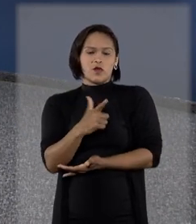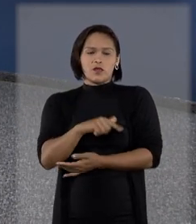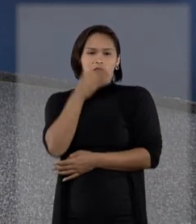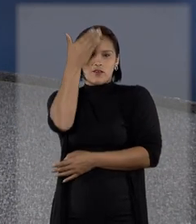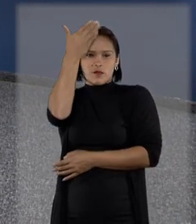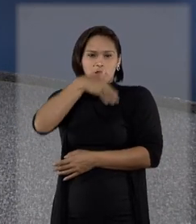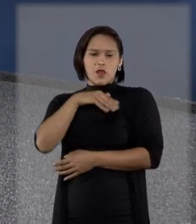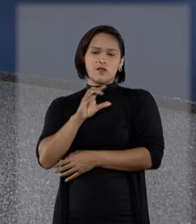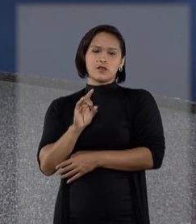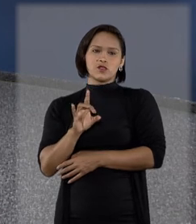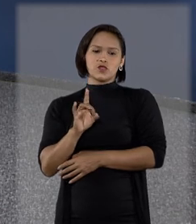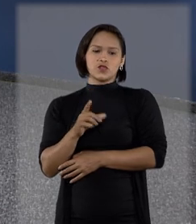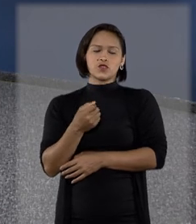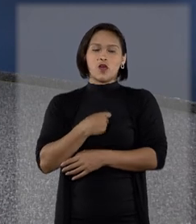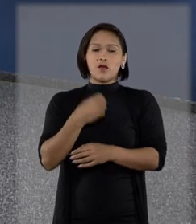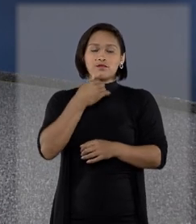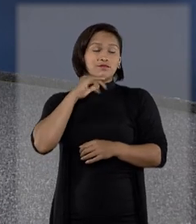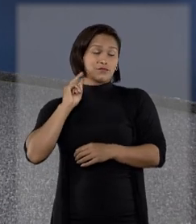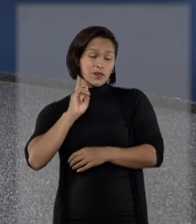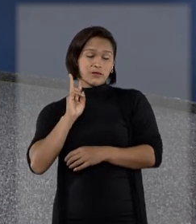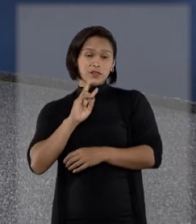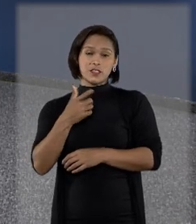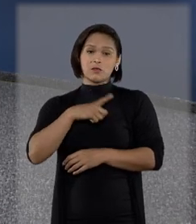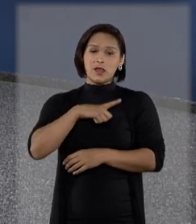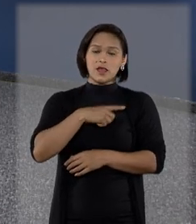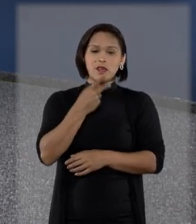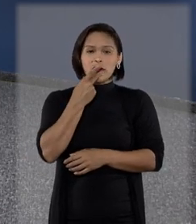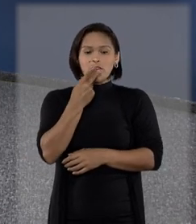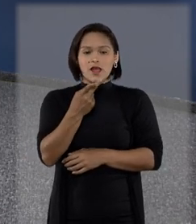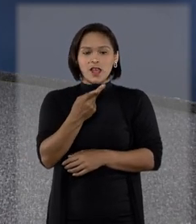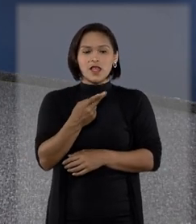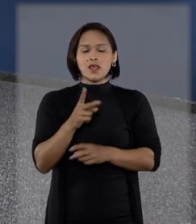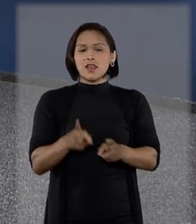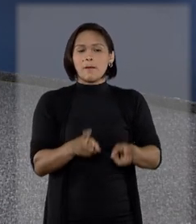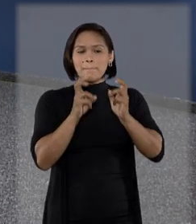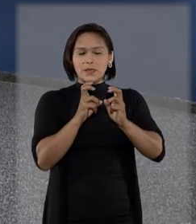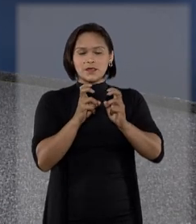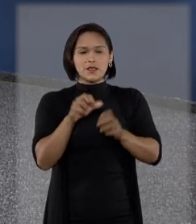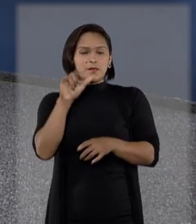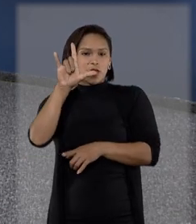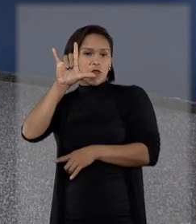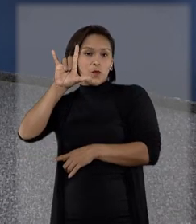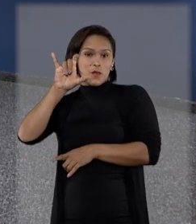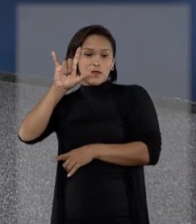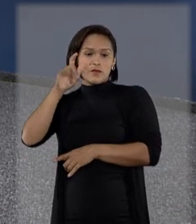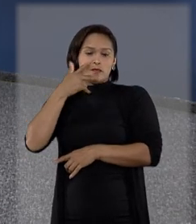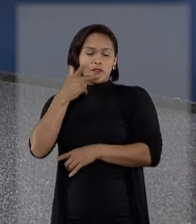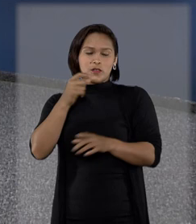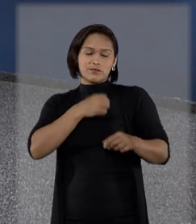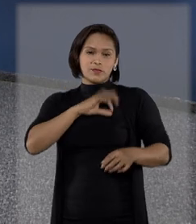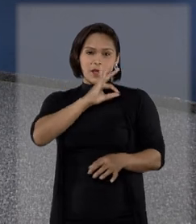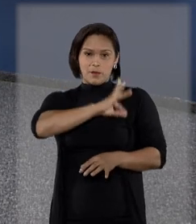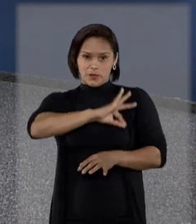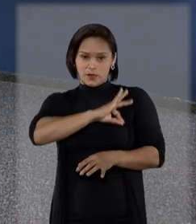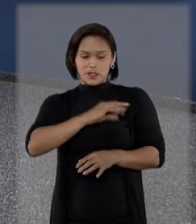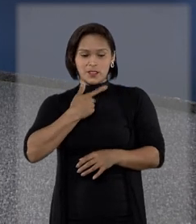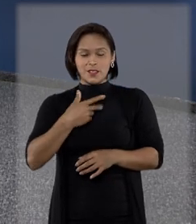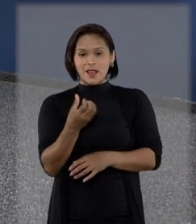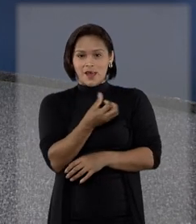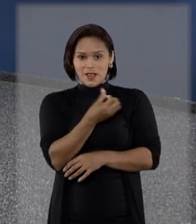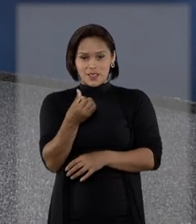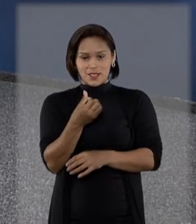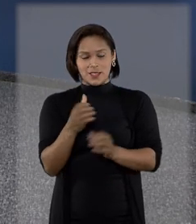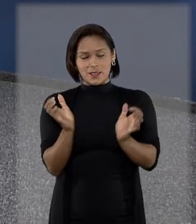teve outra prova, senão a declaração de vítimas que dizem tê-lo identificado em uma foto apresentada pela polícia,